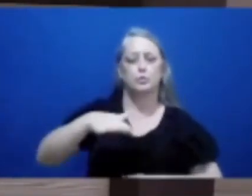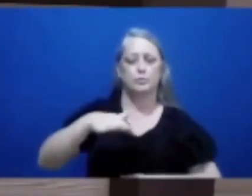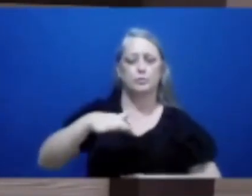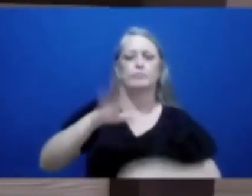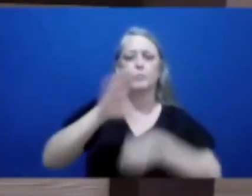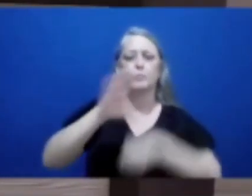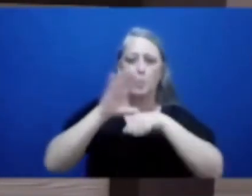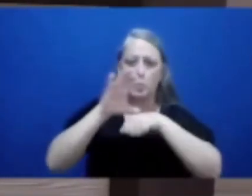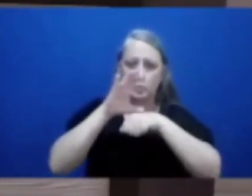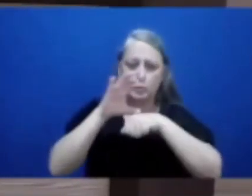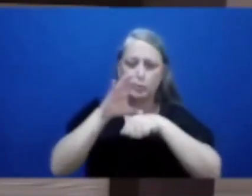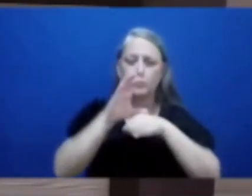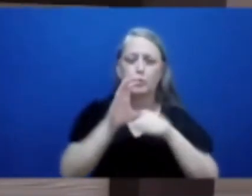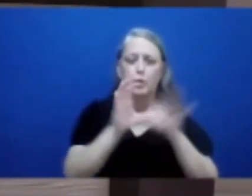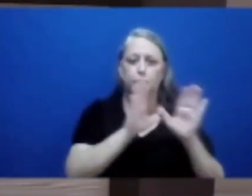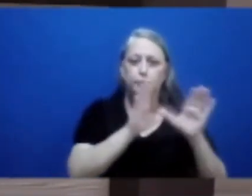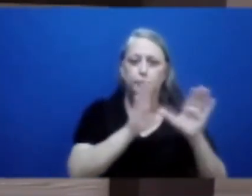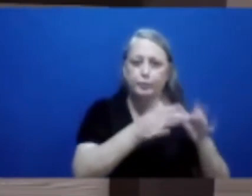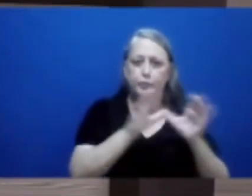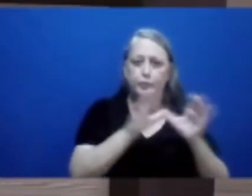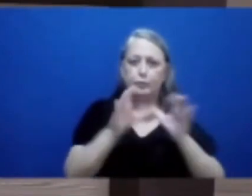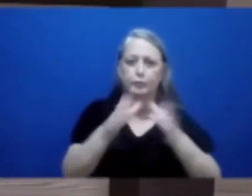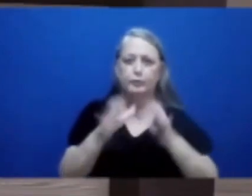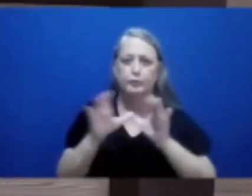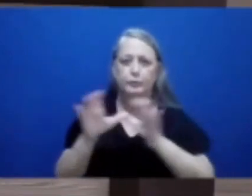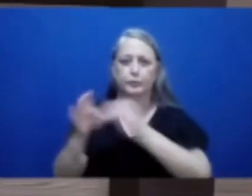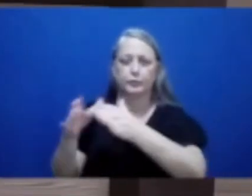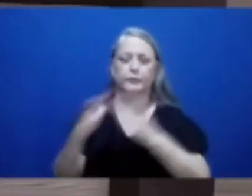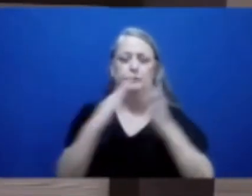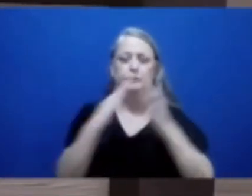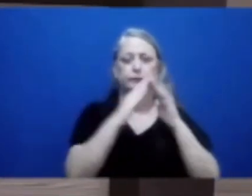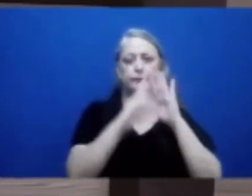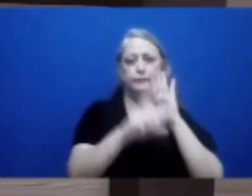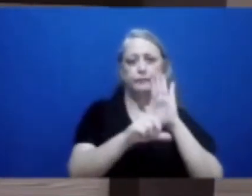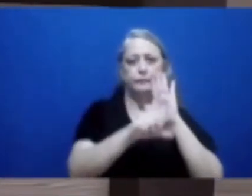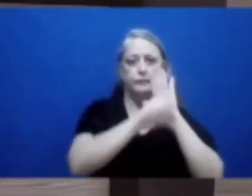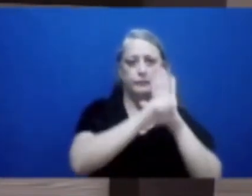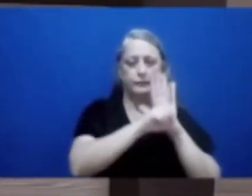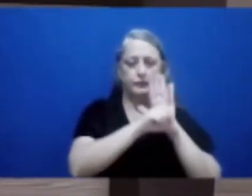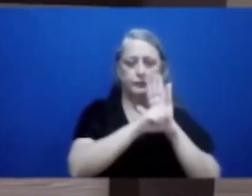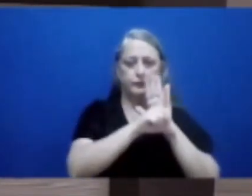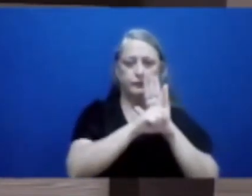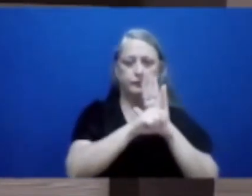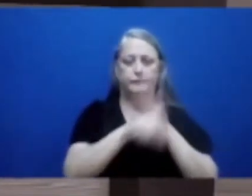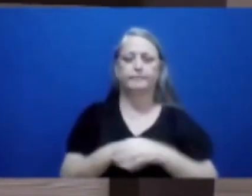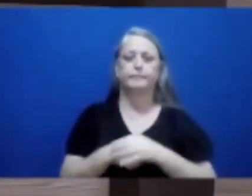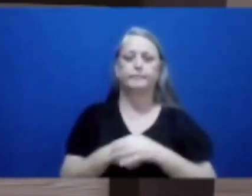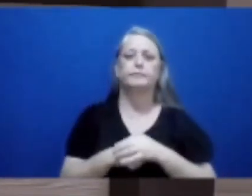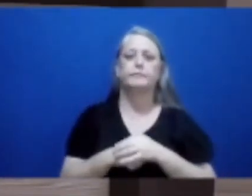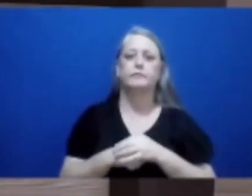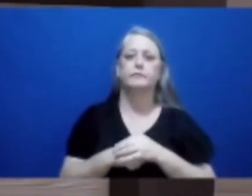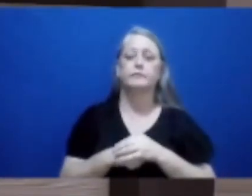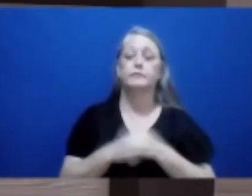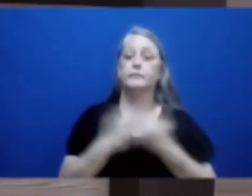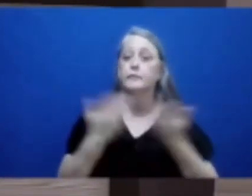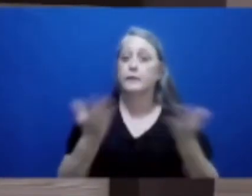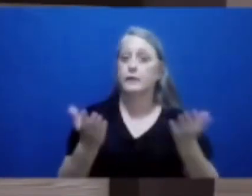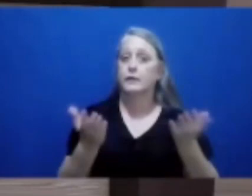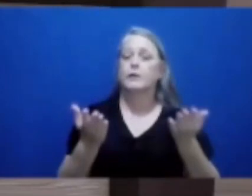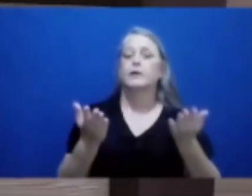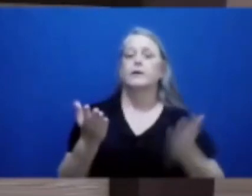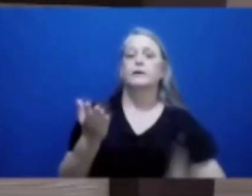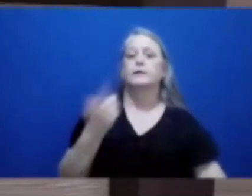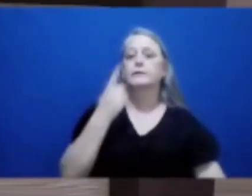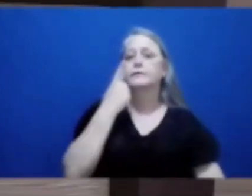pelas demais comissões temáticas da casa. O fato da vereadora Isabeli ser